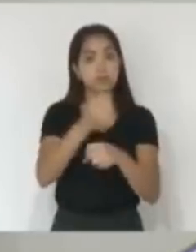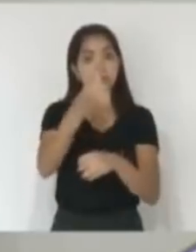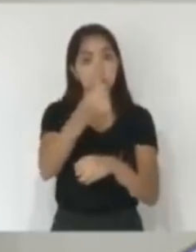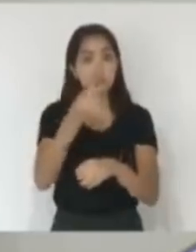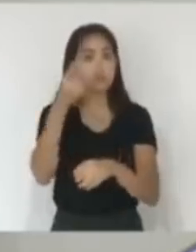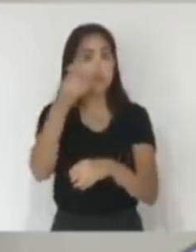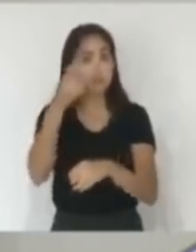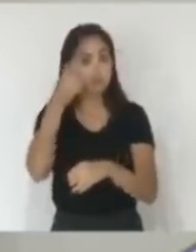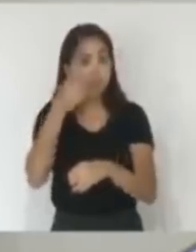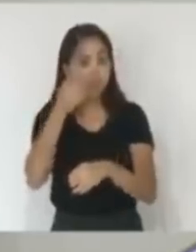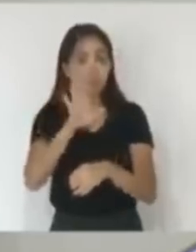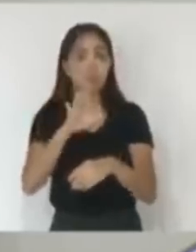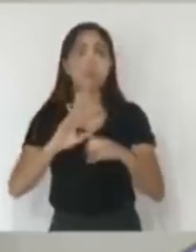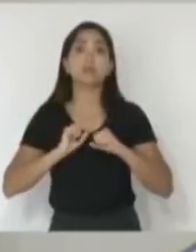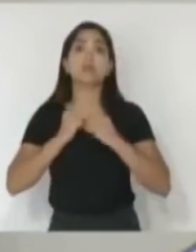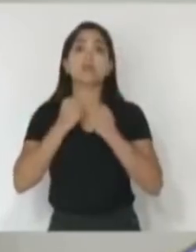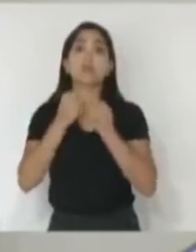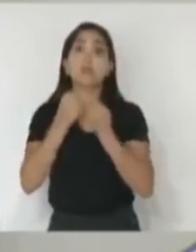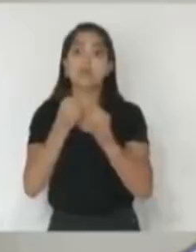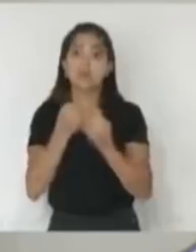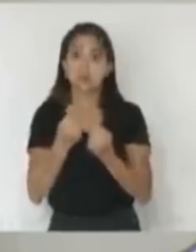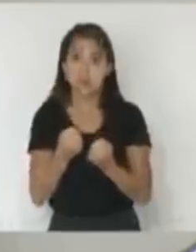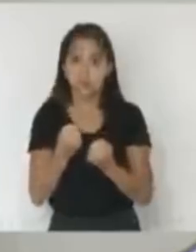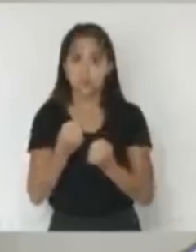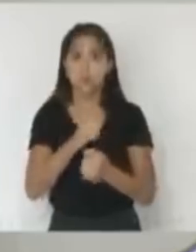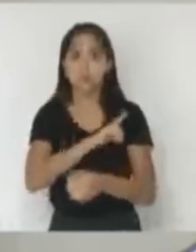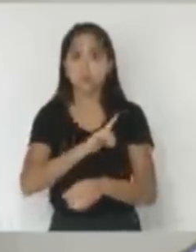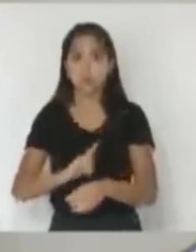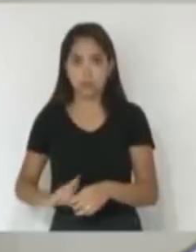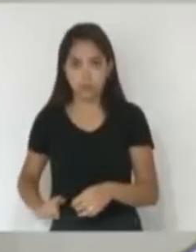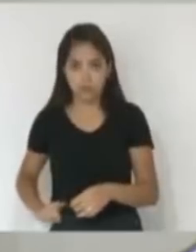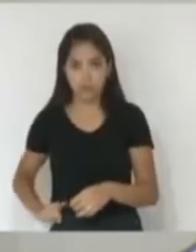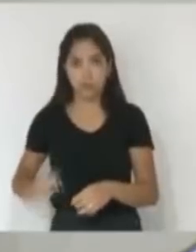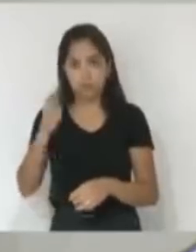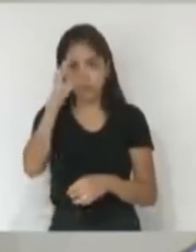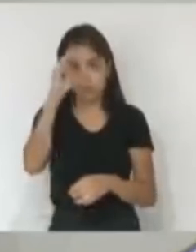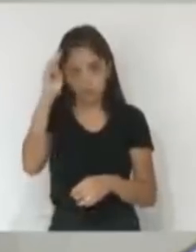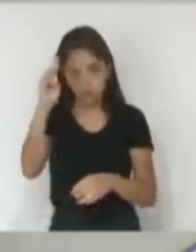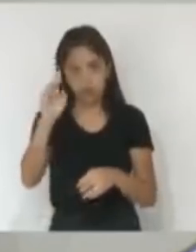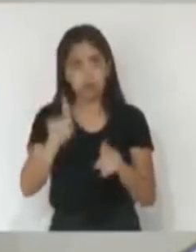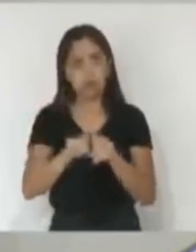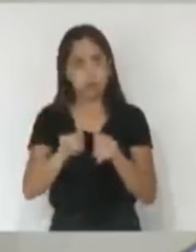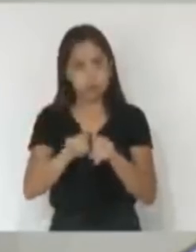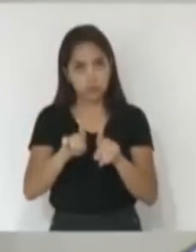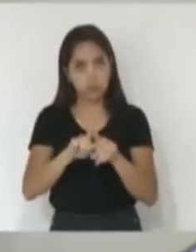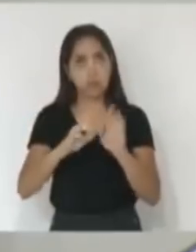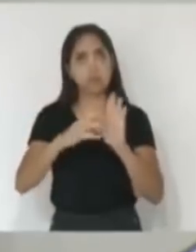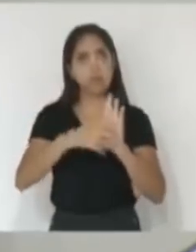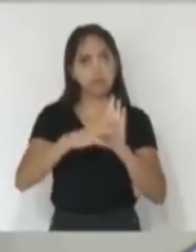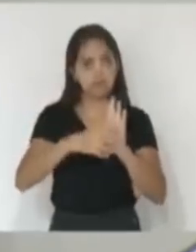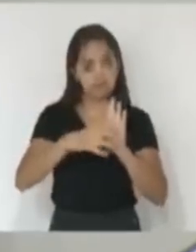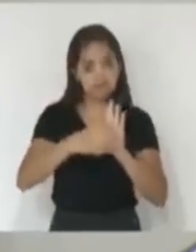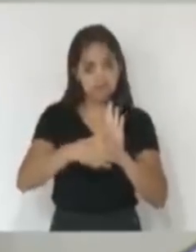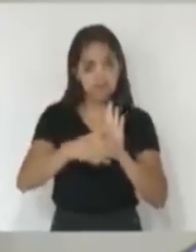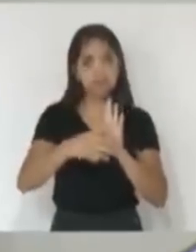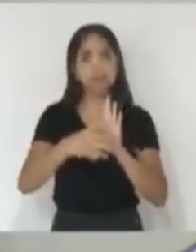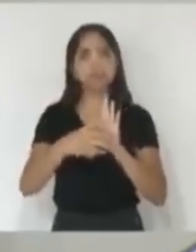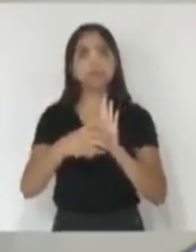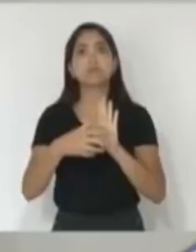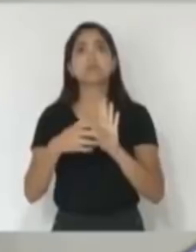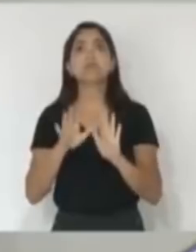mas também defender o conservadorismo do nosso governador, que faz parte deste partido, que leva social-liberal no nome, mas